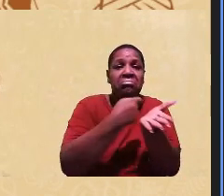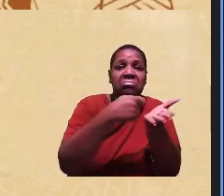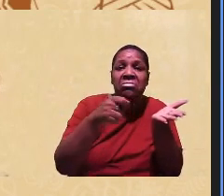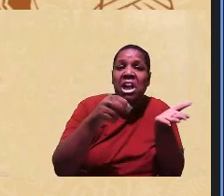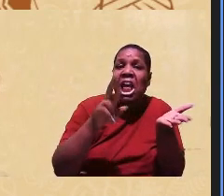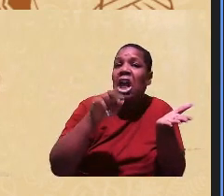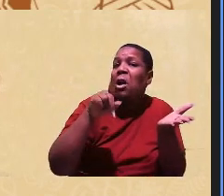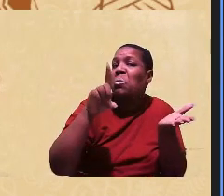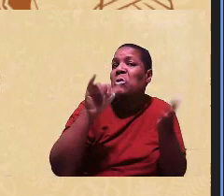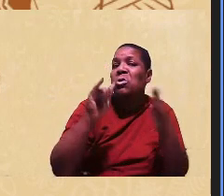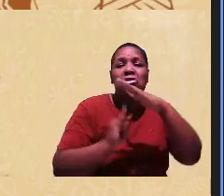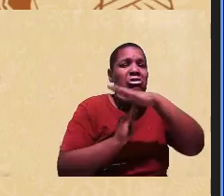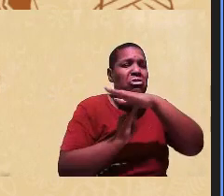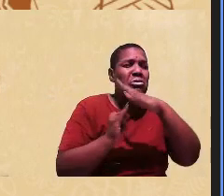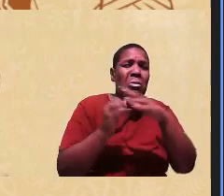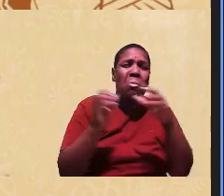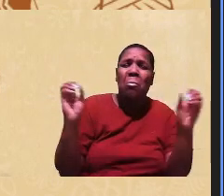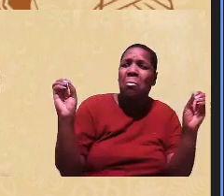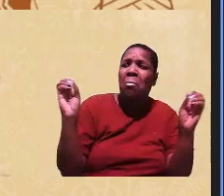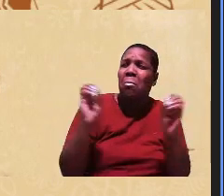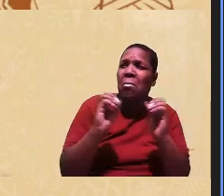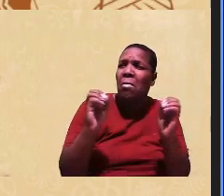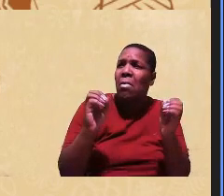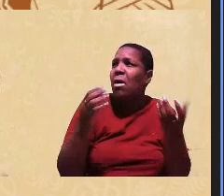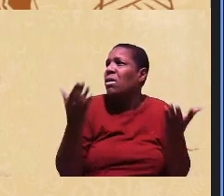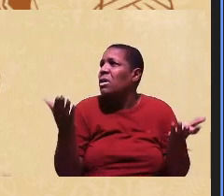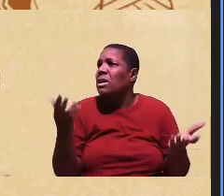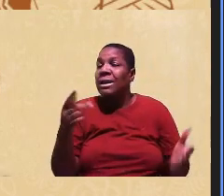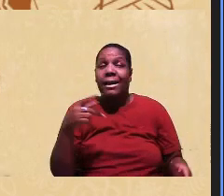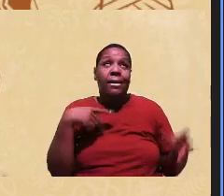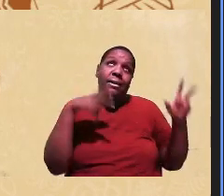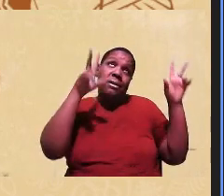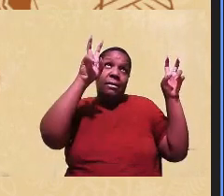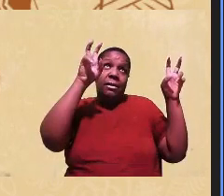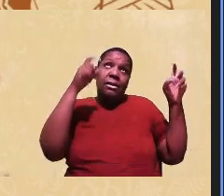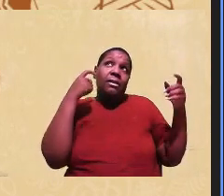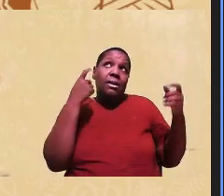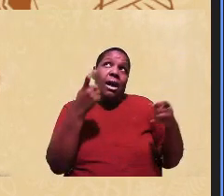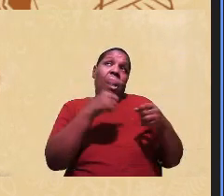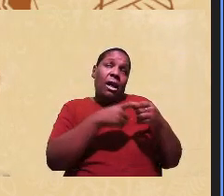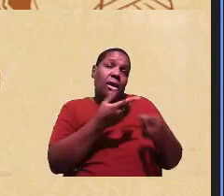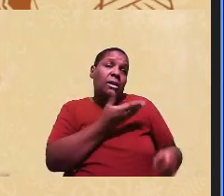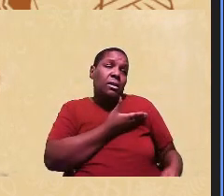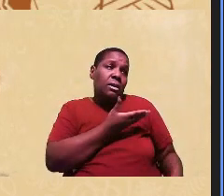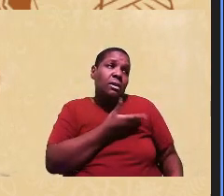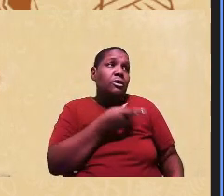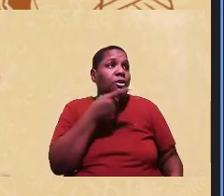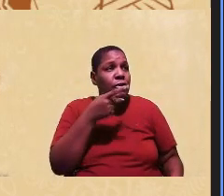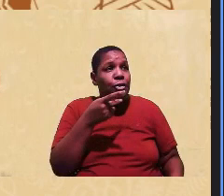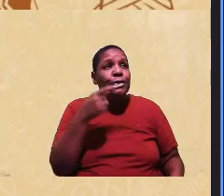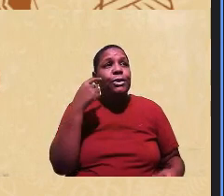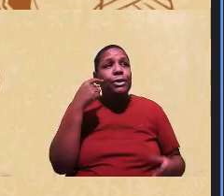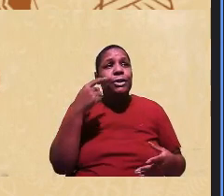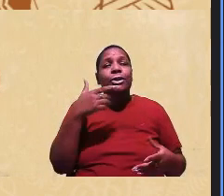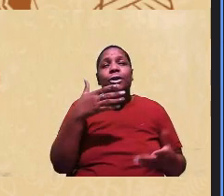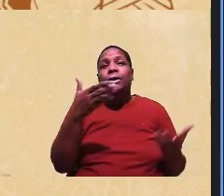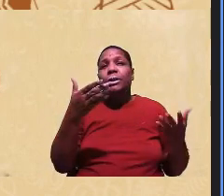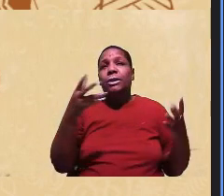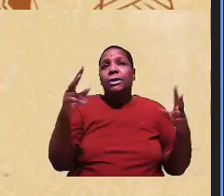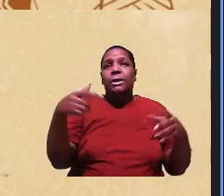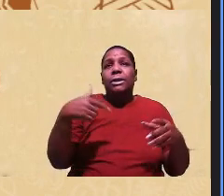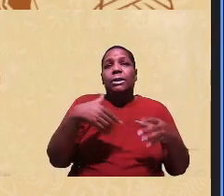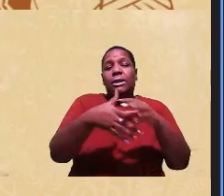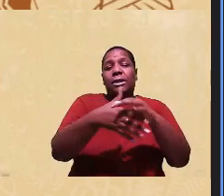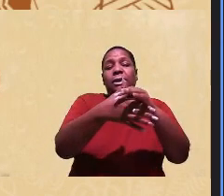instituições que que se diz aliada a nós que nos coloca em uma posição de